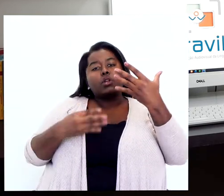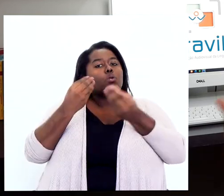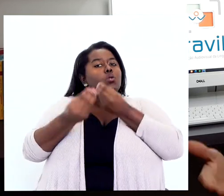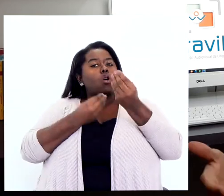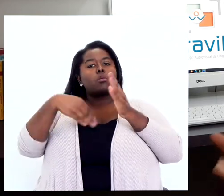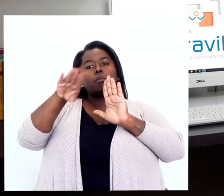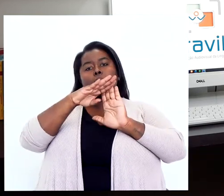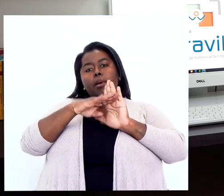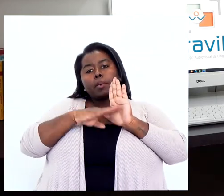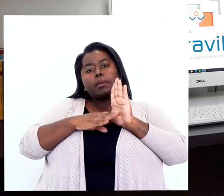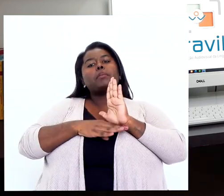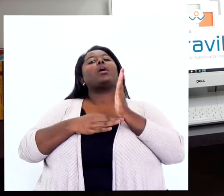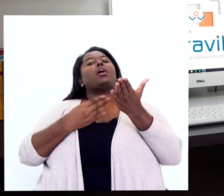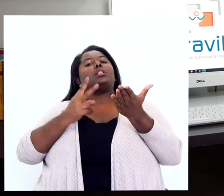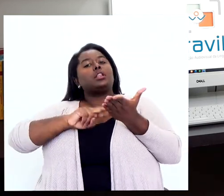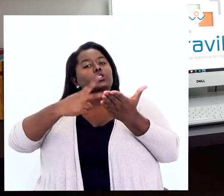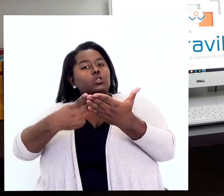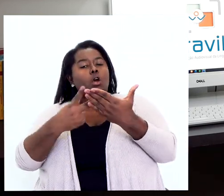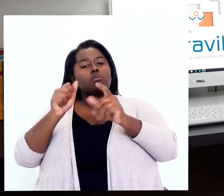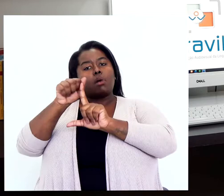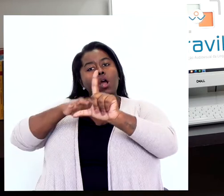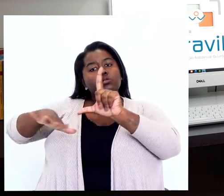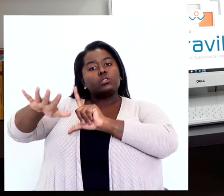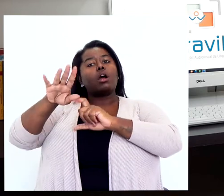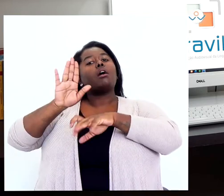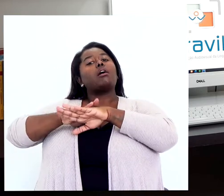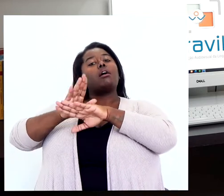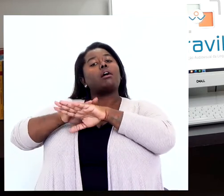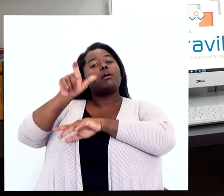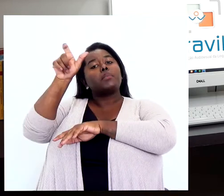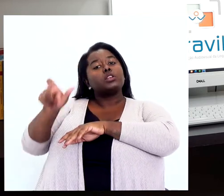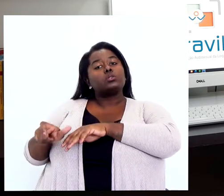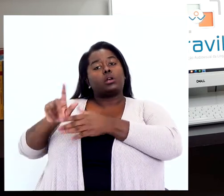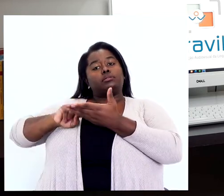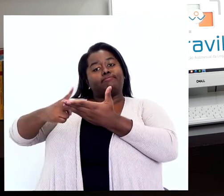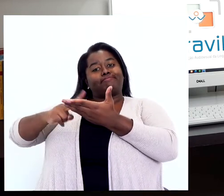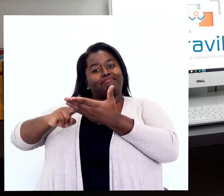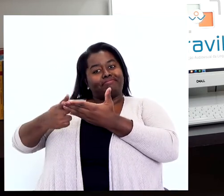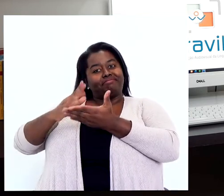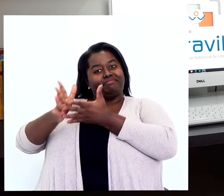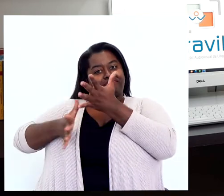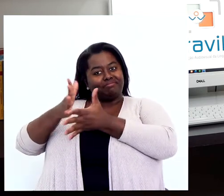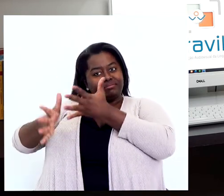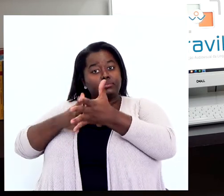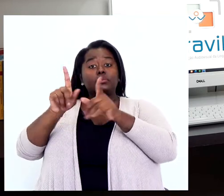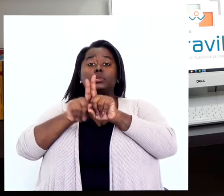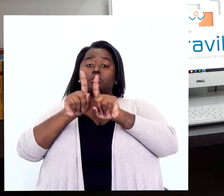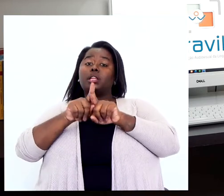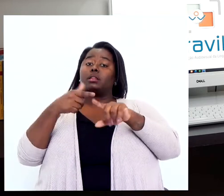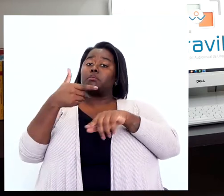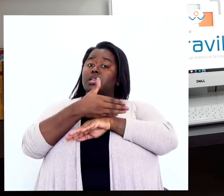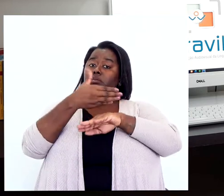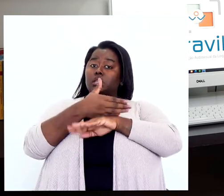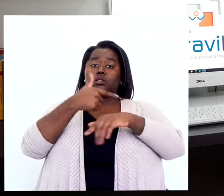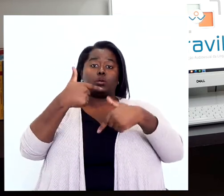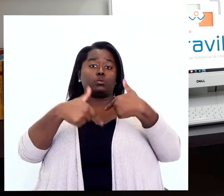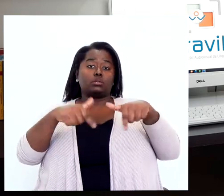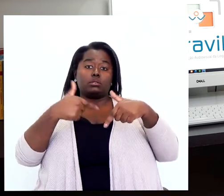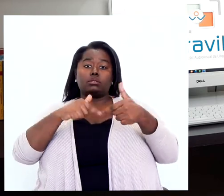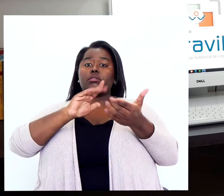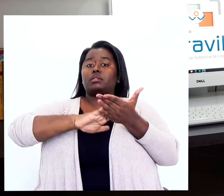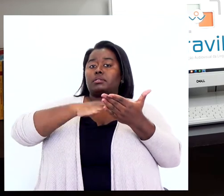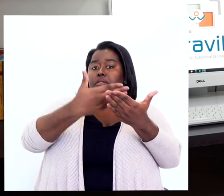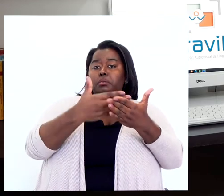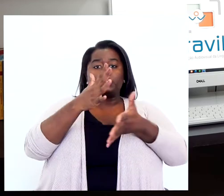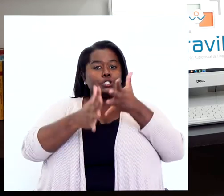procedimentos tradutórios audiovisuais realizados por tradutores de língua de sinais e atuação de intérpretes de Libras na